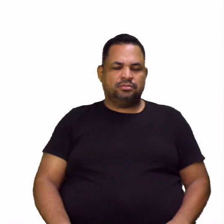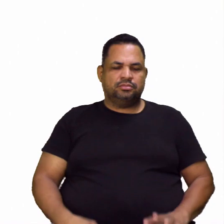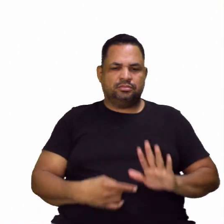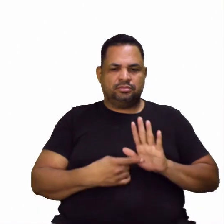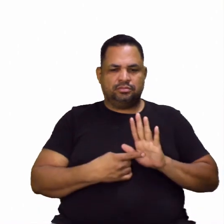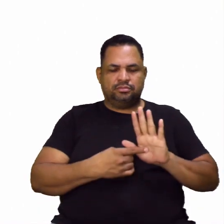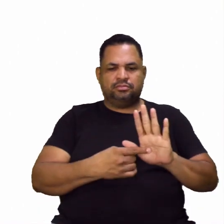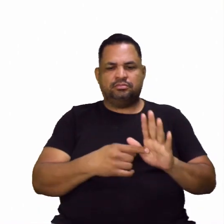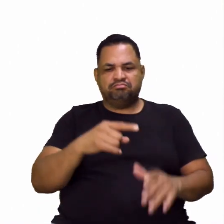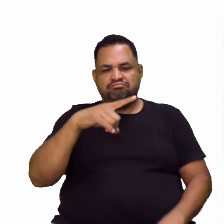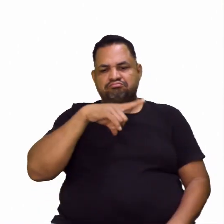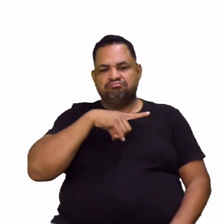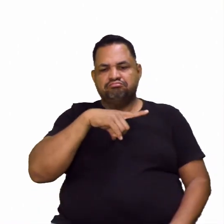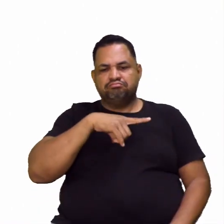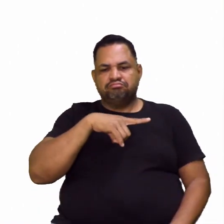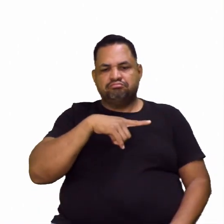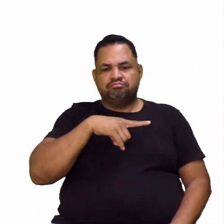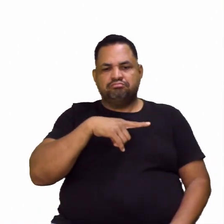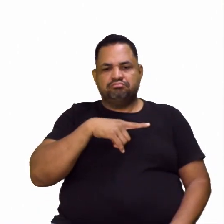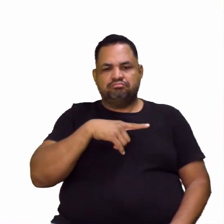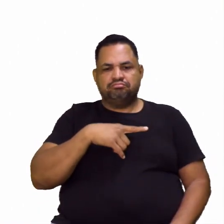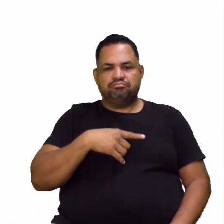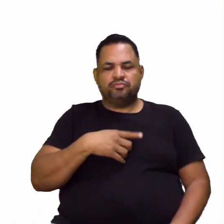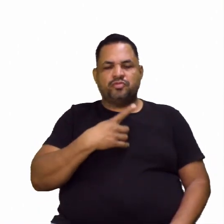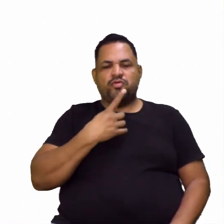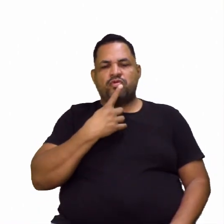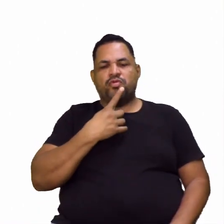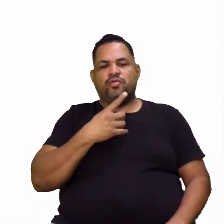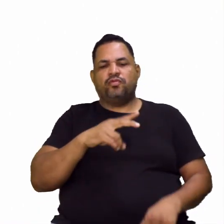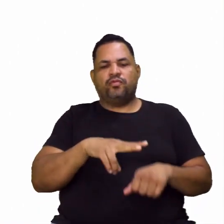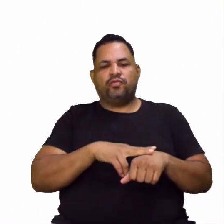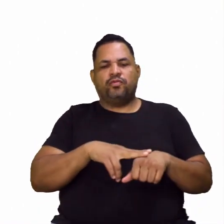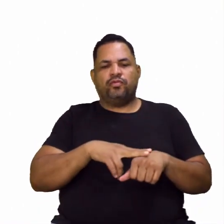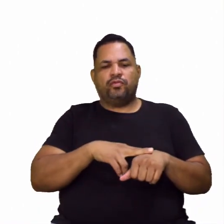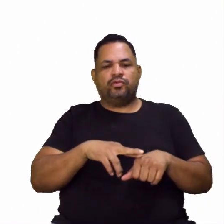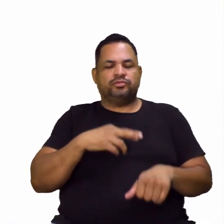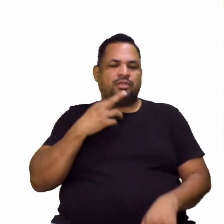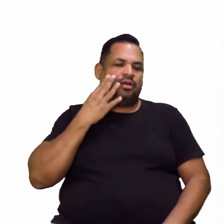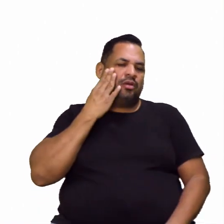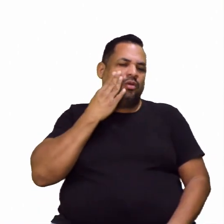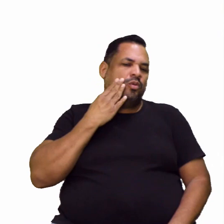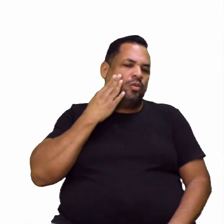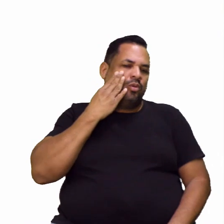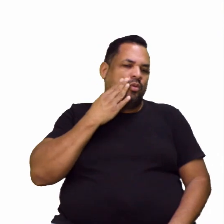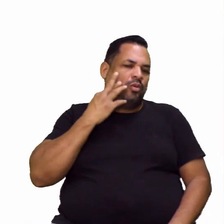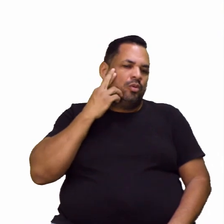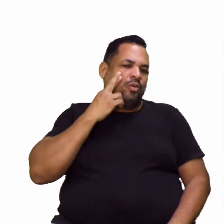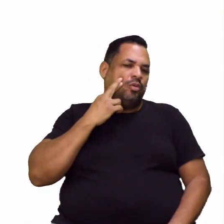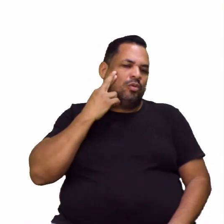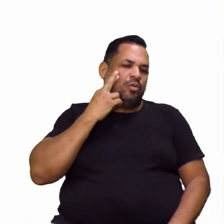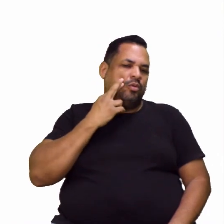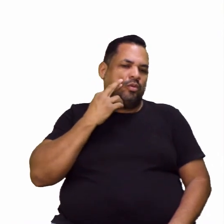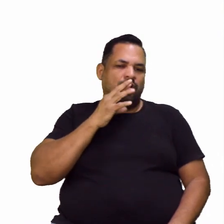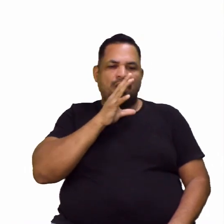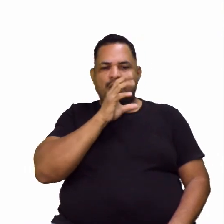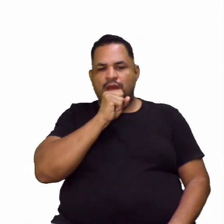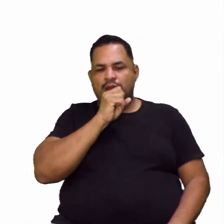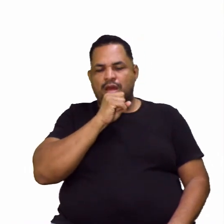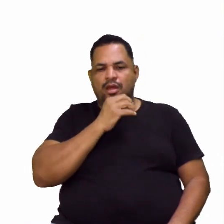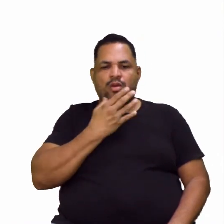presença é do tom verde, rosa, laranja, um